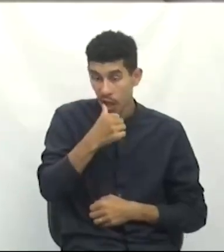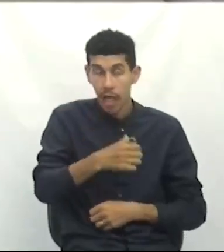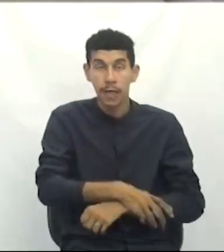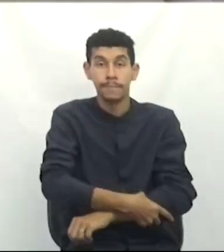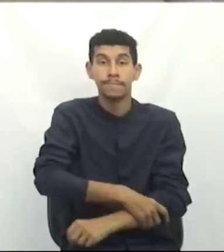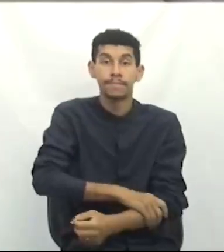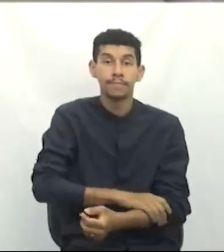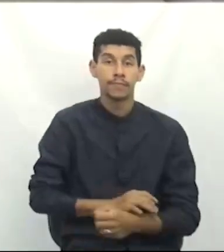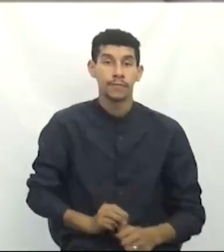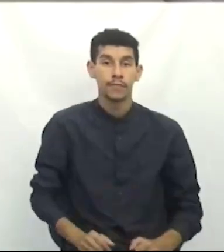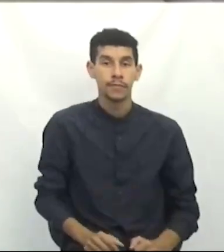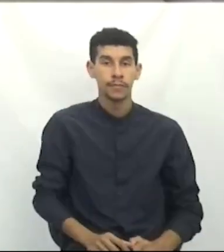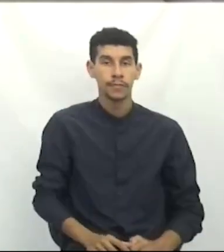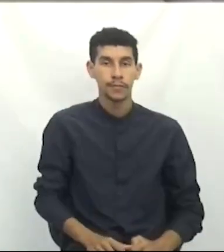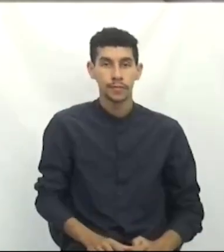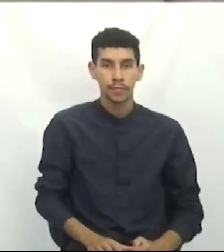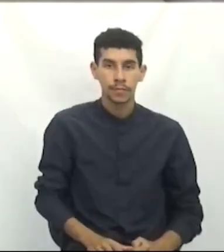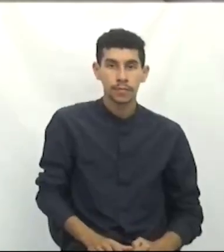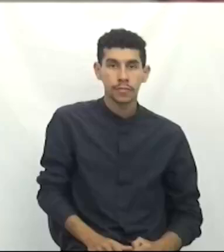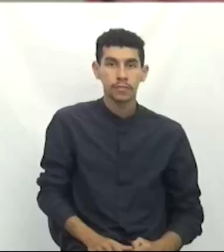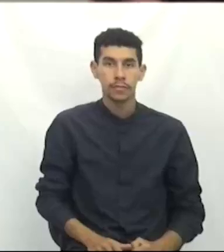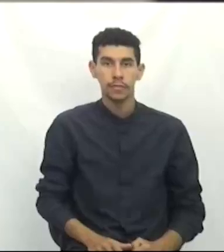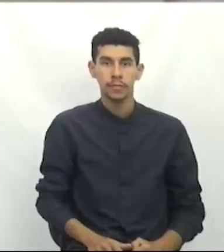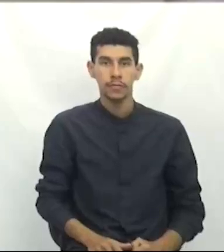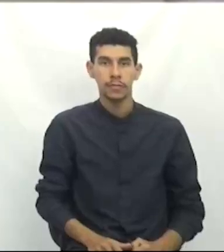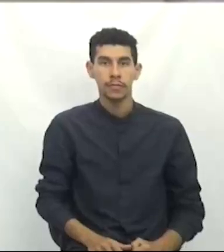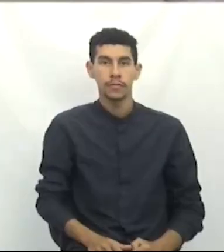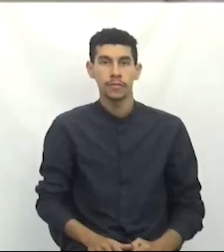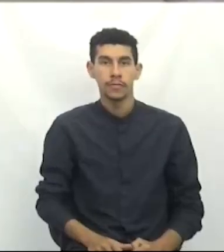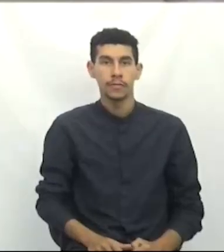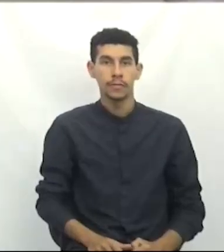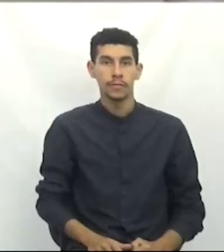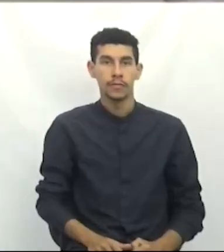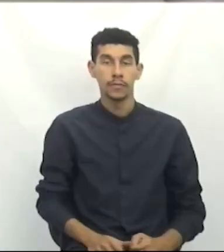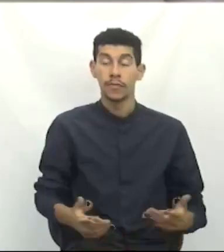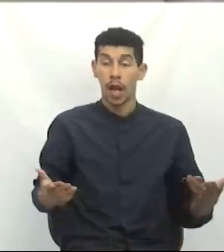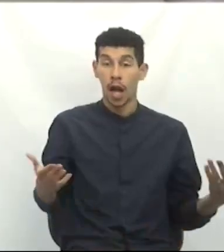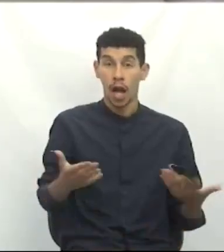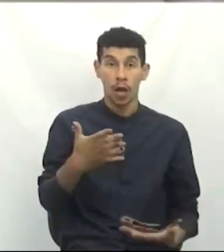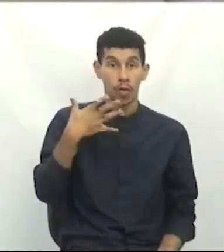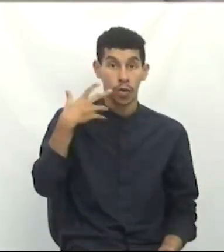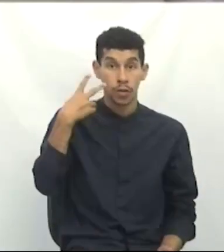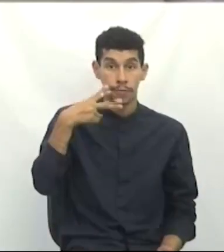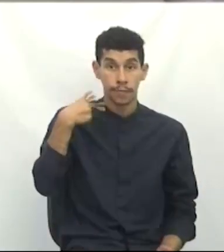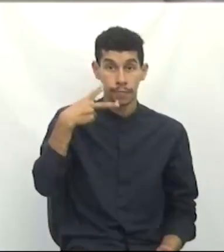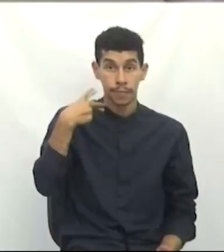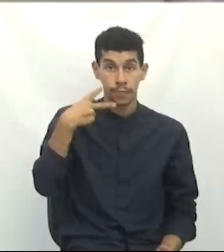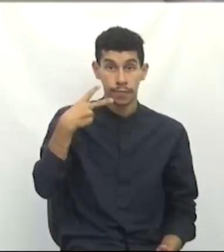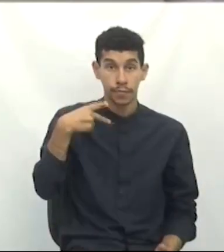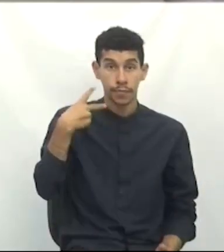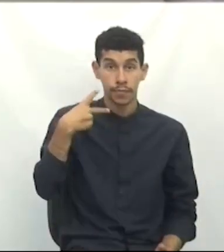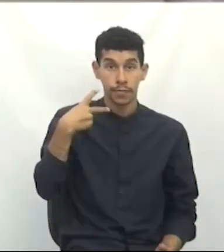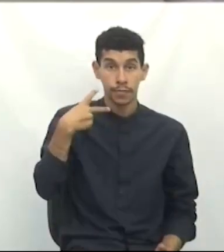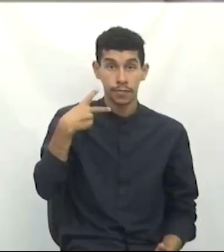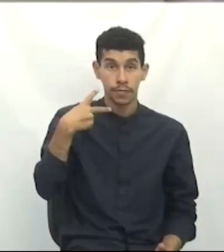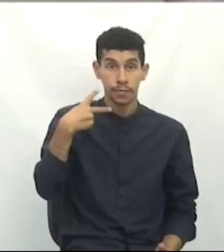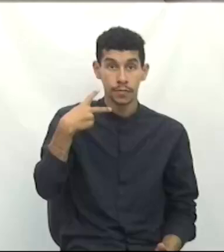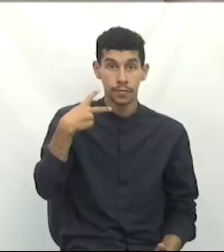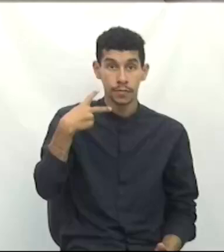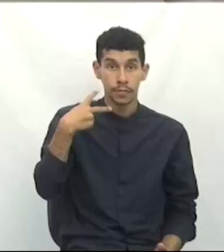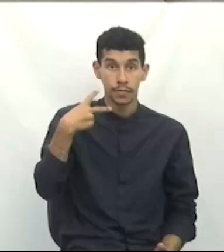Obras também, que amanhã estará presidindo a audiência pública. Com a palavra, PSDB, vereador